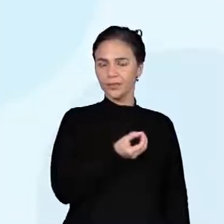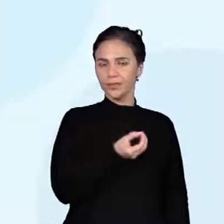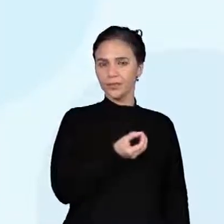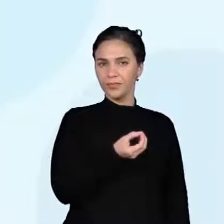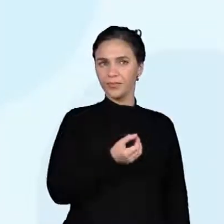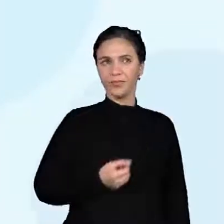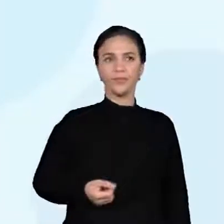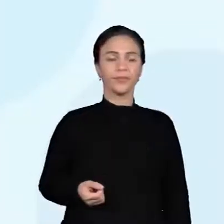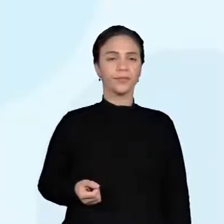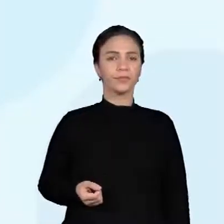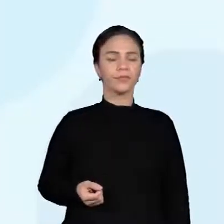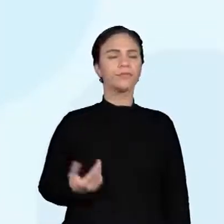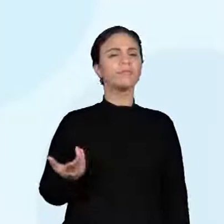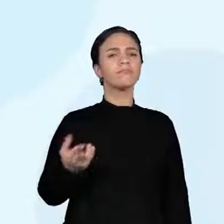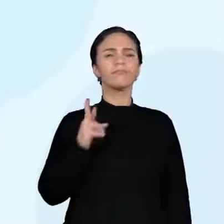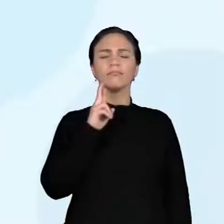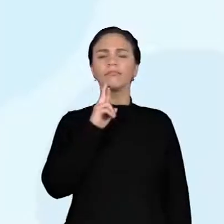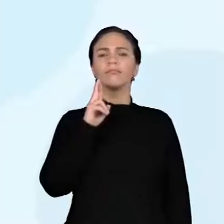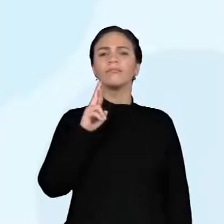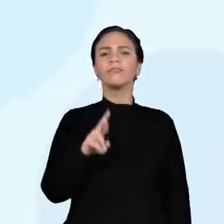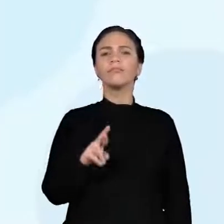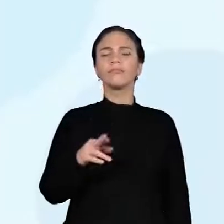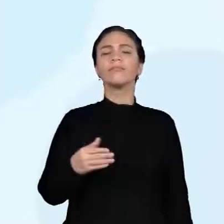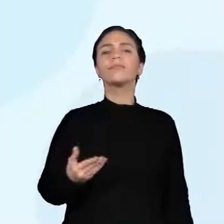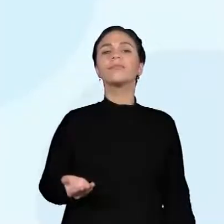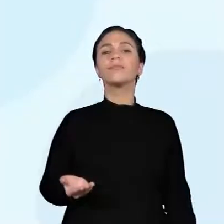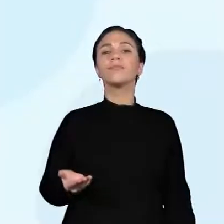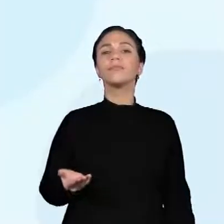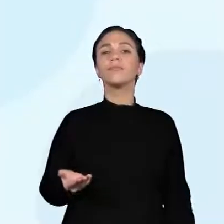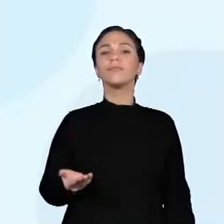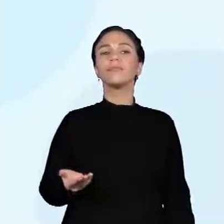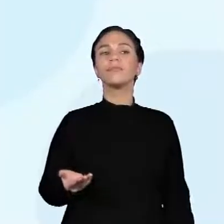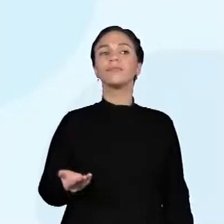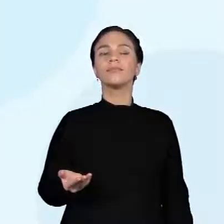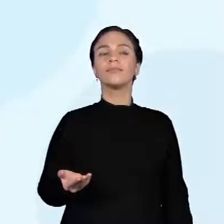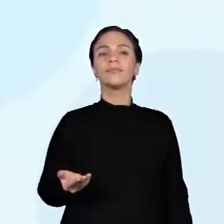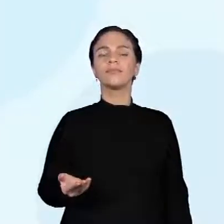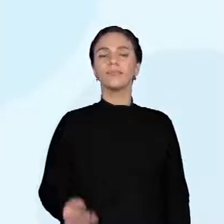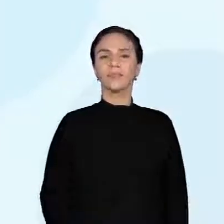Quanto será que nós vamos ter? Olha só.